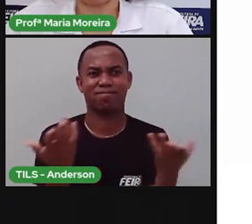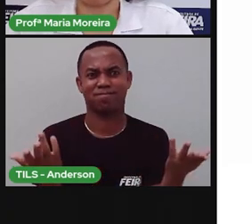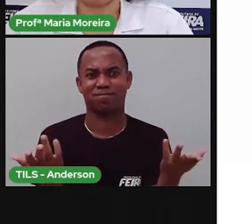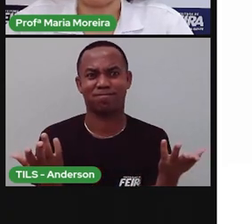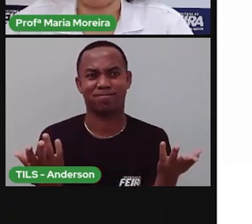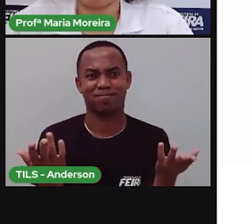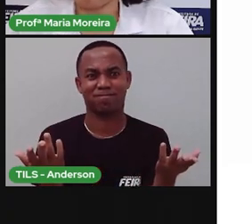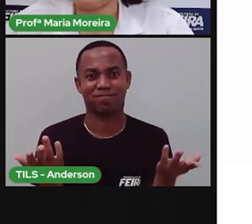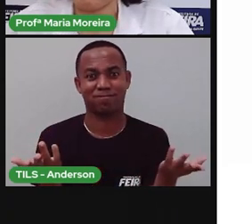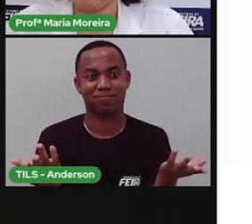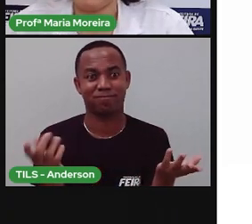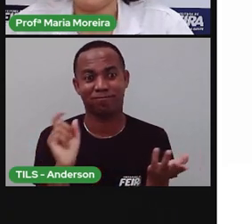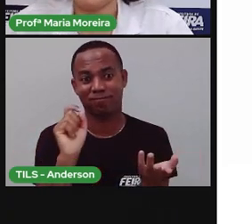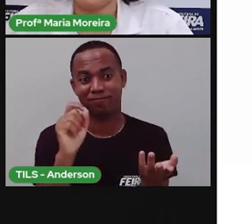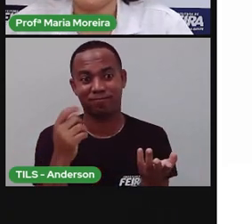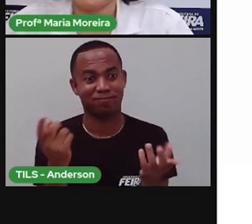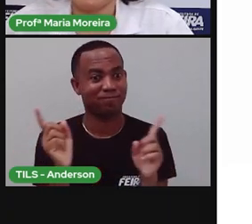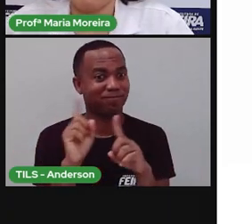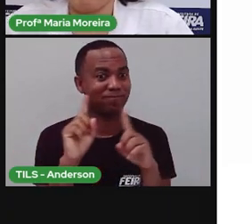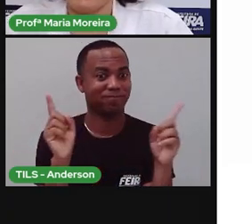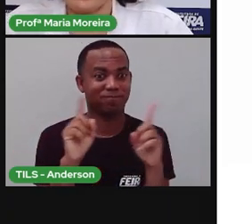Sabatina do dia já, viu? Não fiz nenhuma.